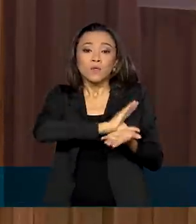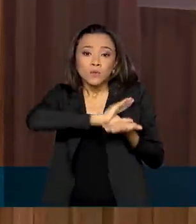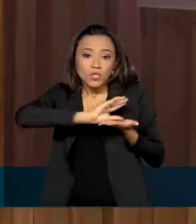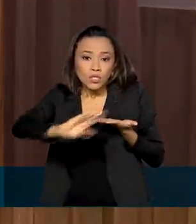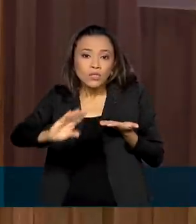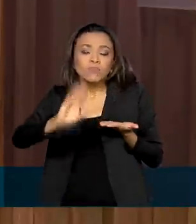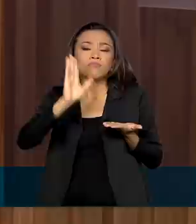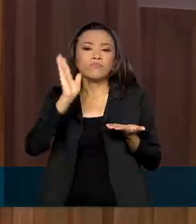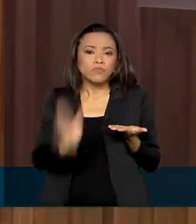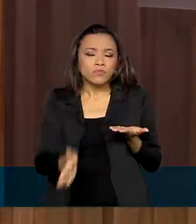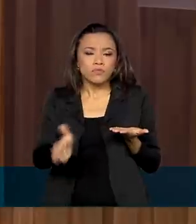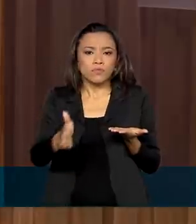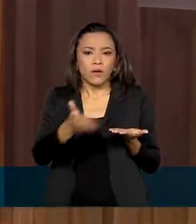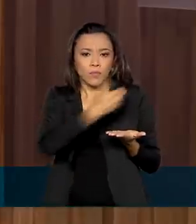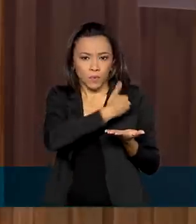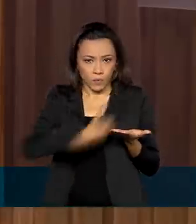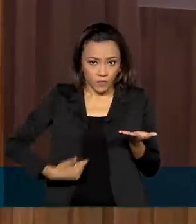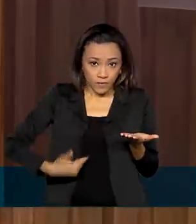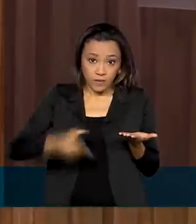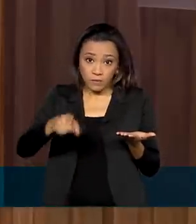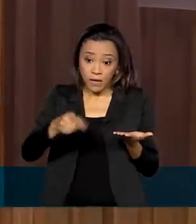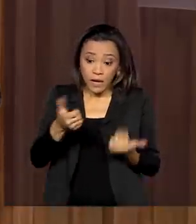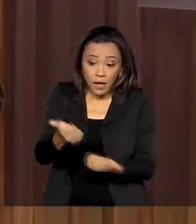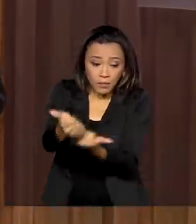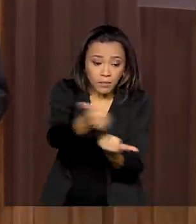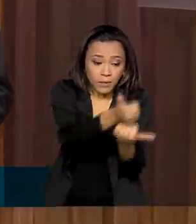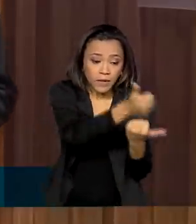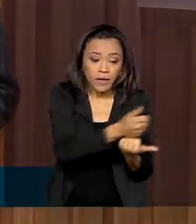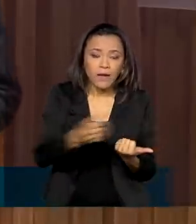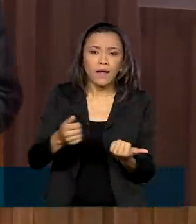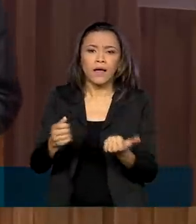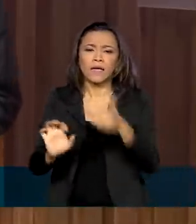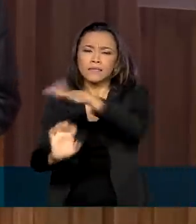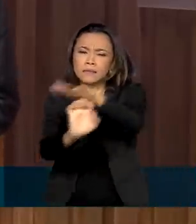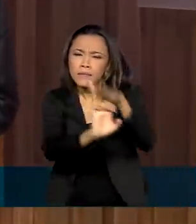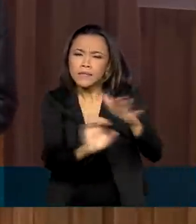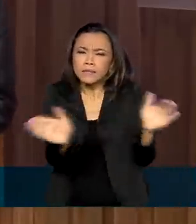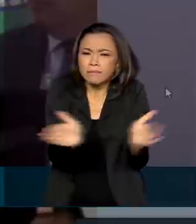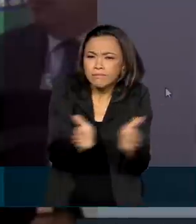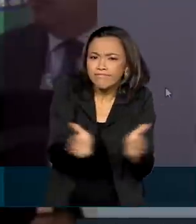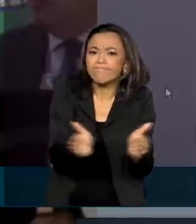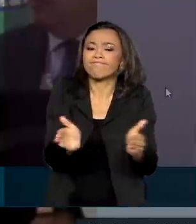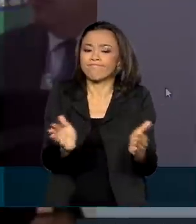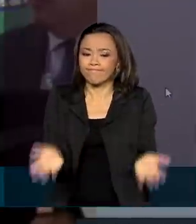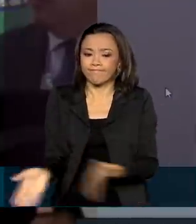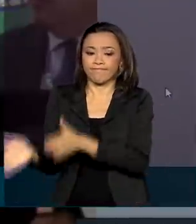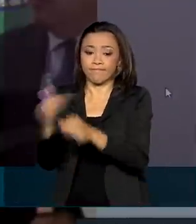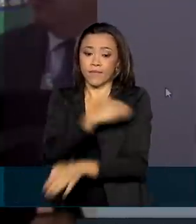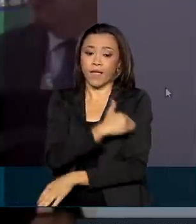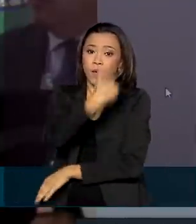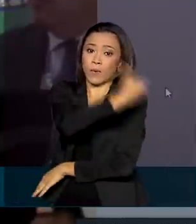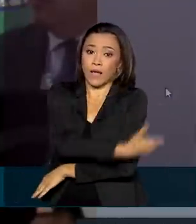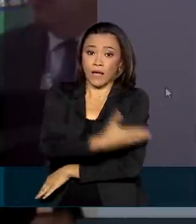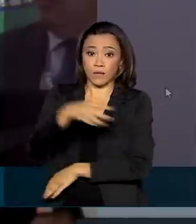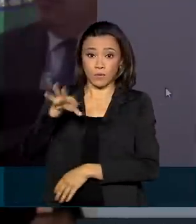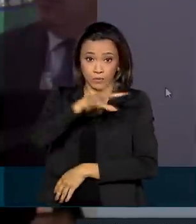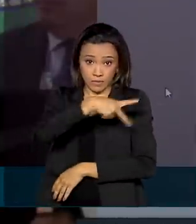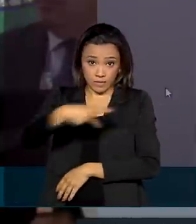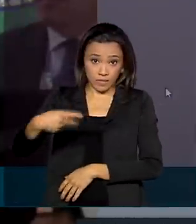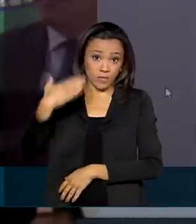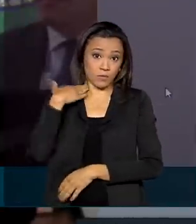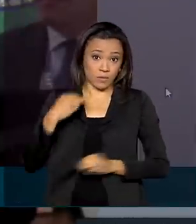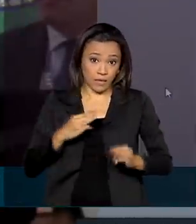Nacional de Apoio às Microempresas e Empresas de Pequeno Porto. Ao lado do presidente da Caixa